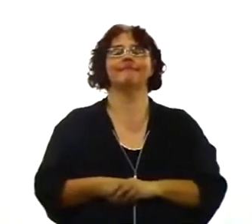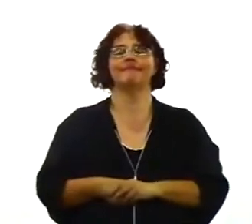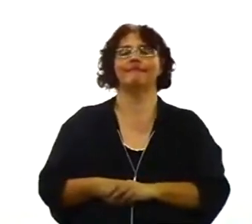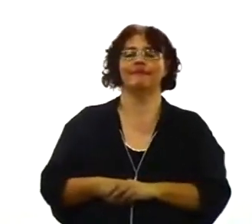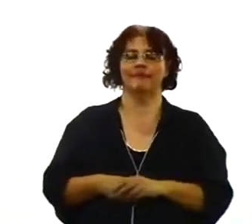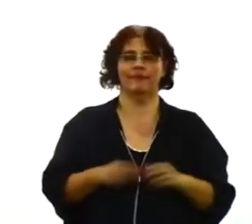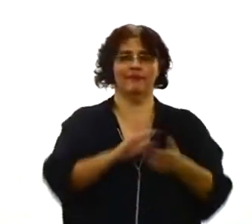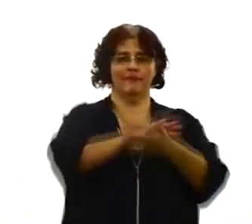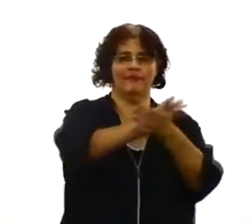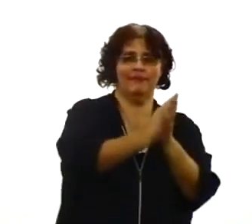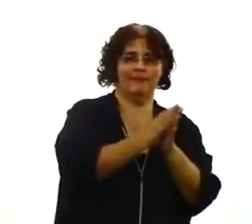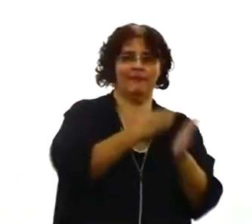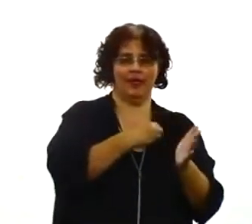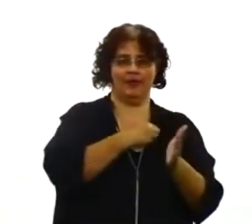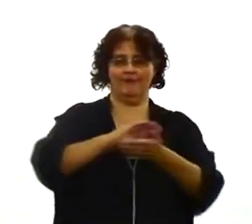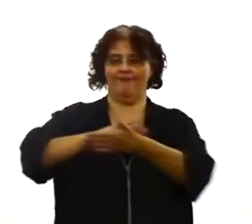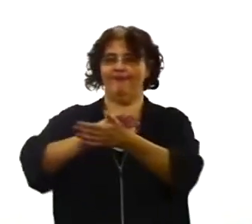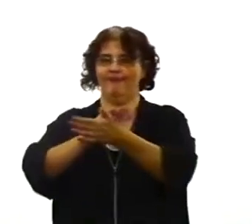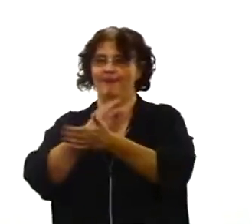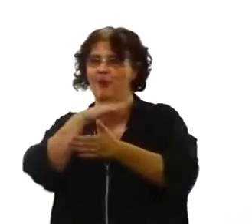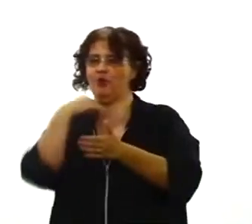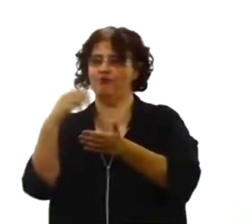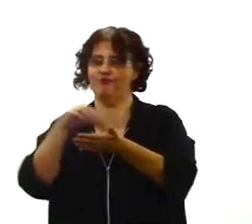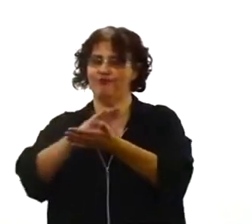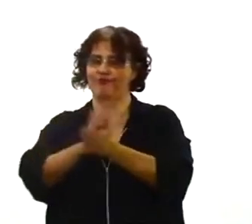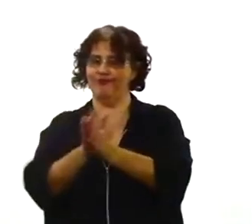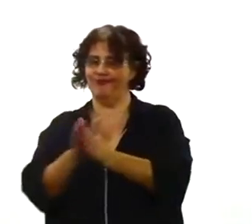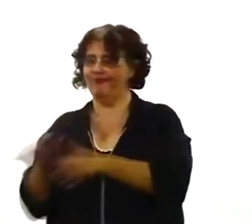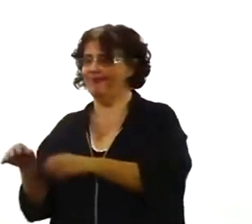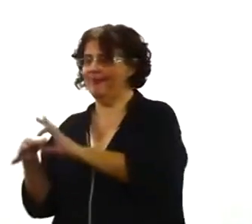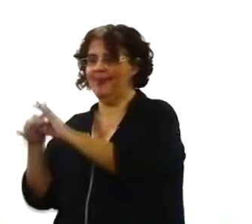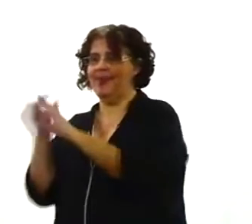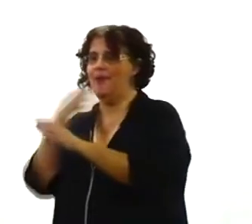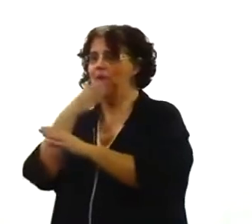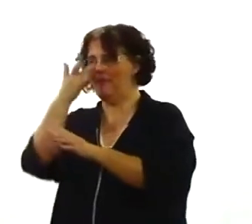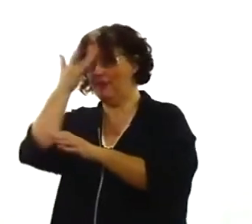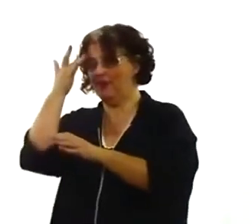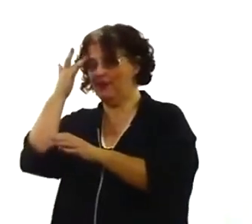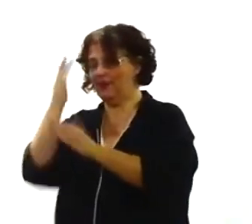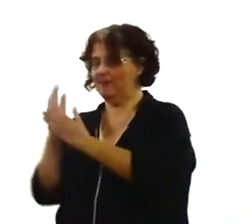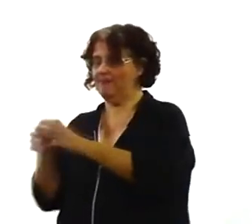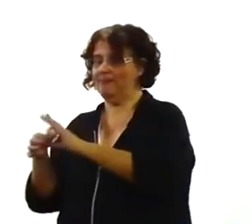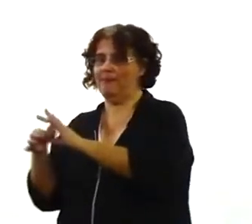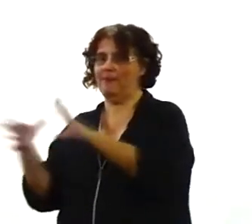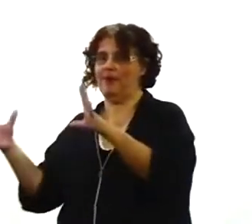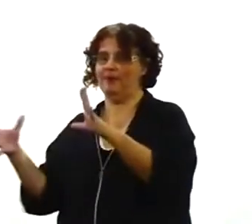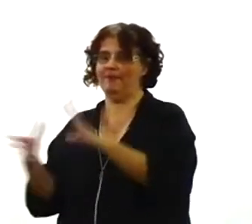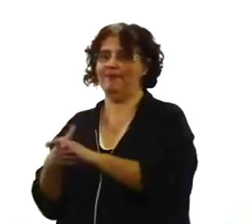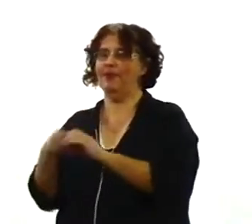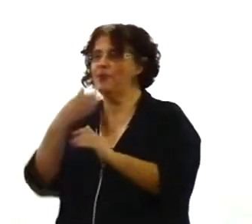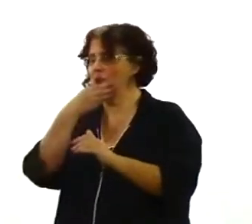Derrotar o pecado, vencer a morte e libertar o ser humano. Libertar os filhos de Deus.